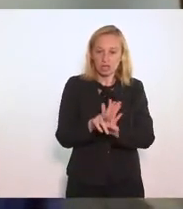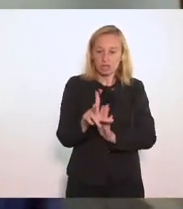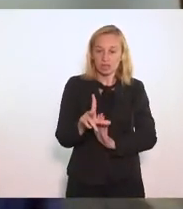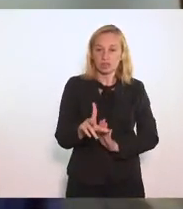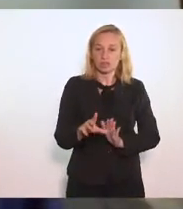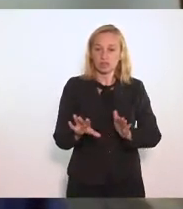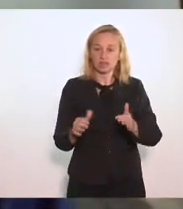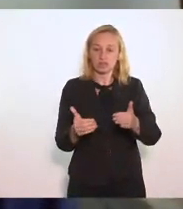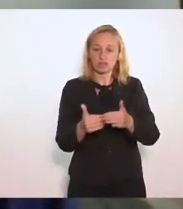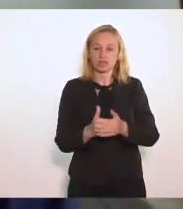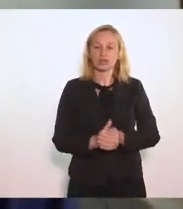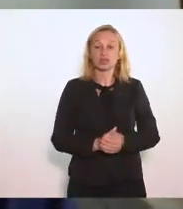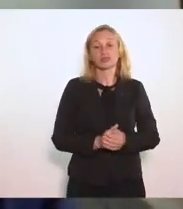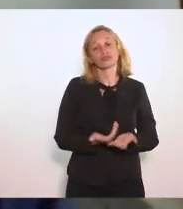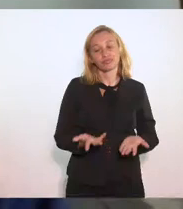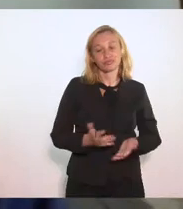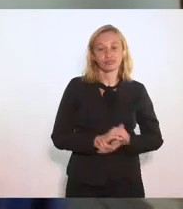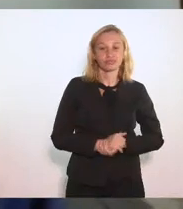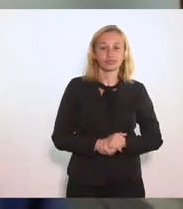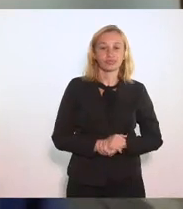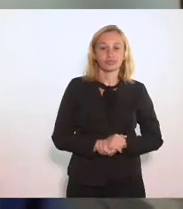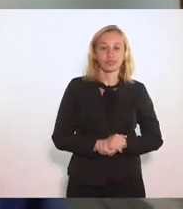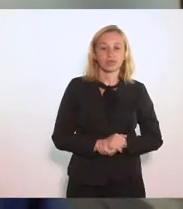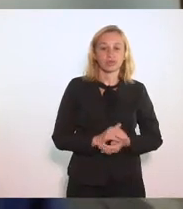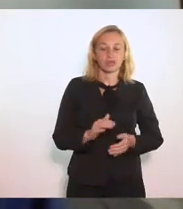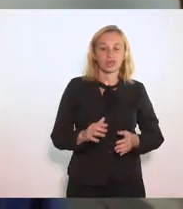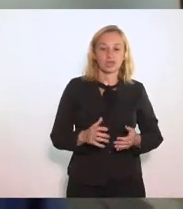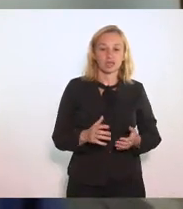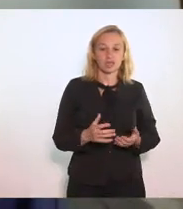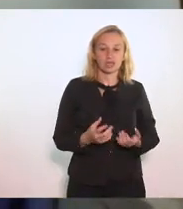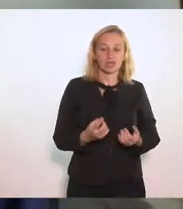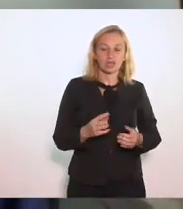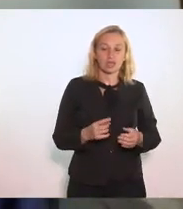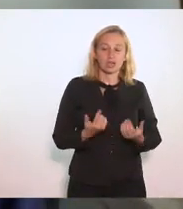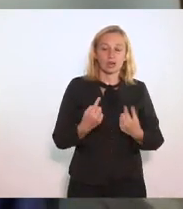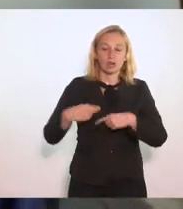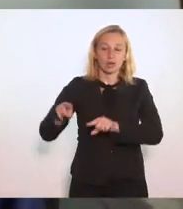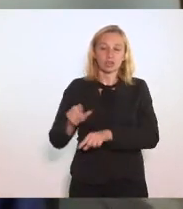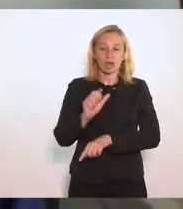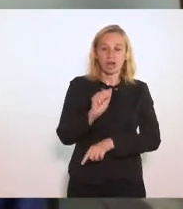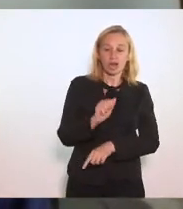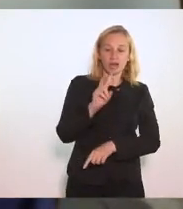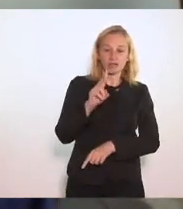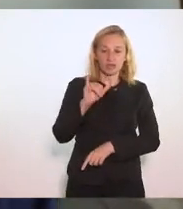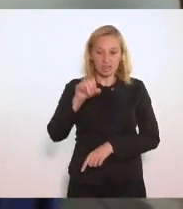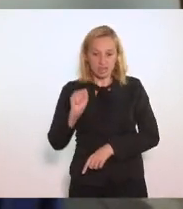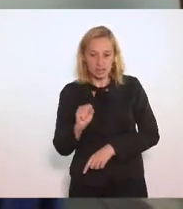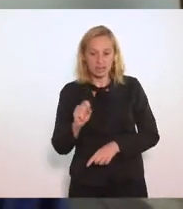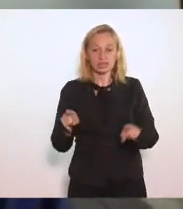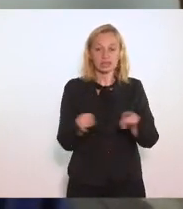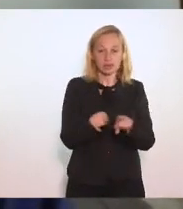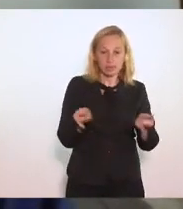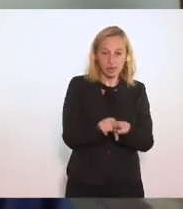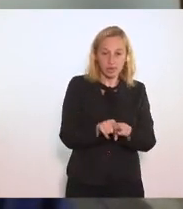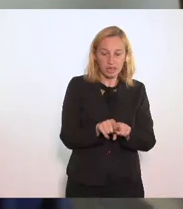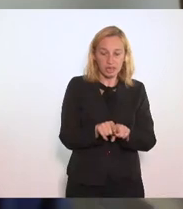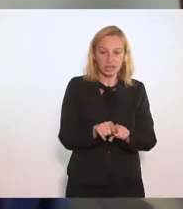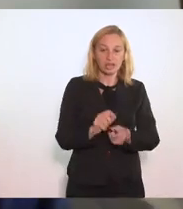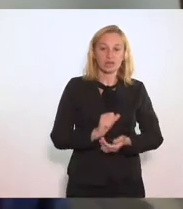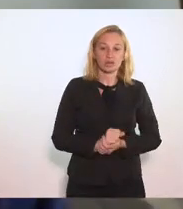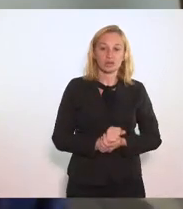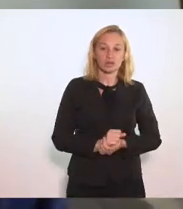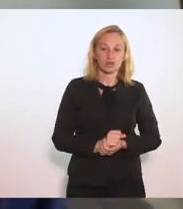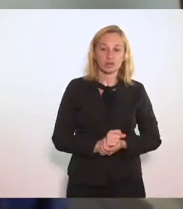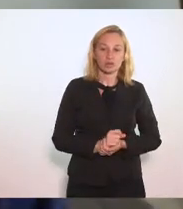Vacinas De preferência Passando por cima Da Anvisa Também É urgente Para a corte Aumentar o